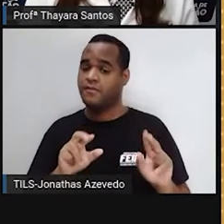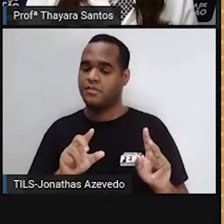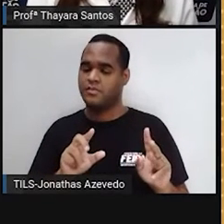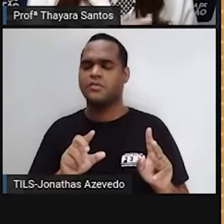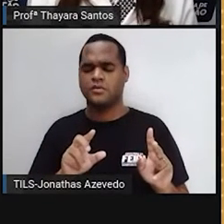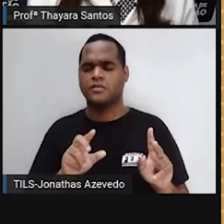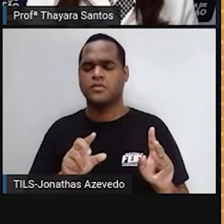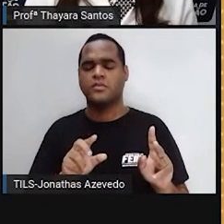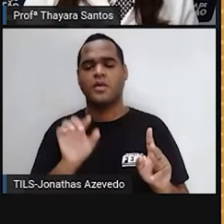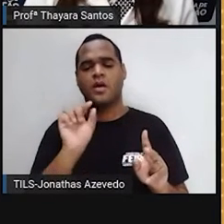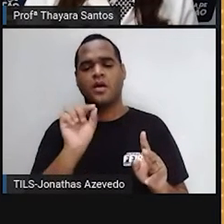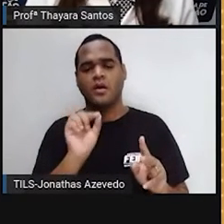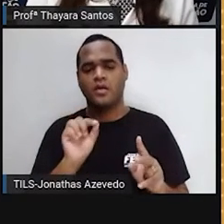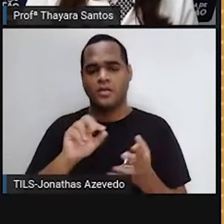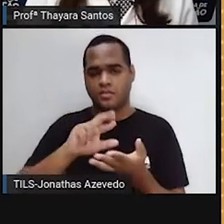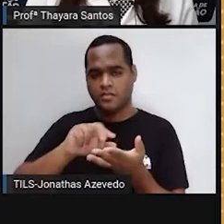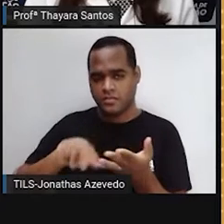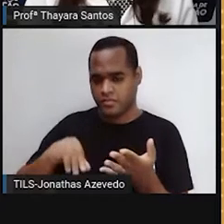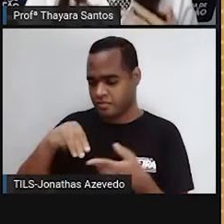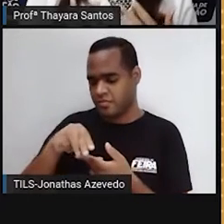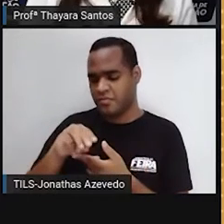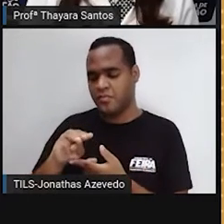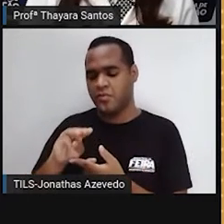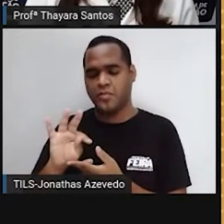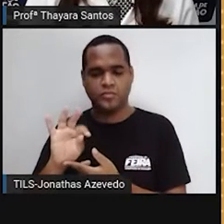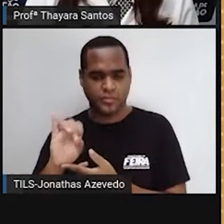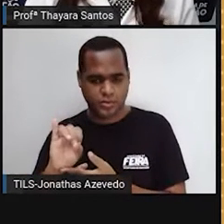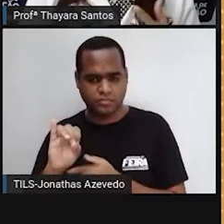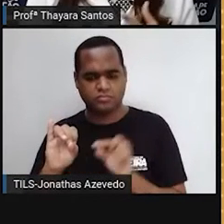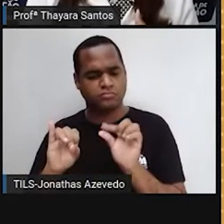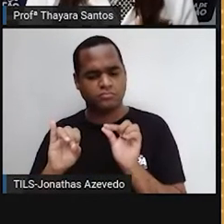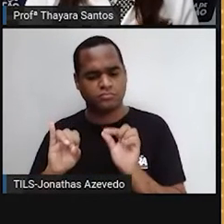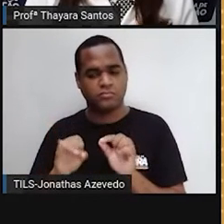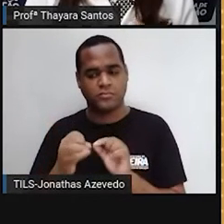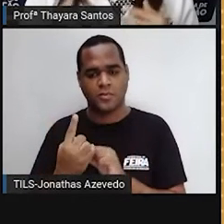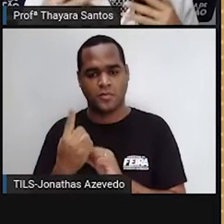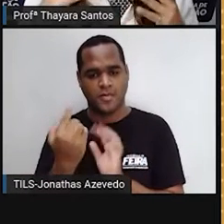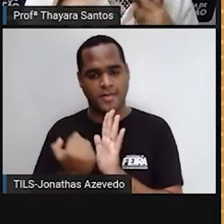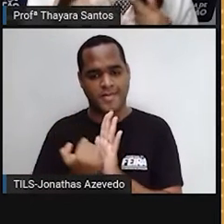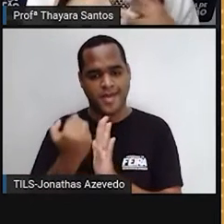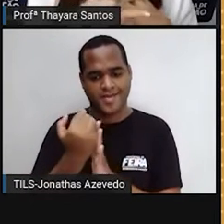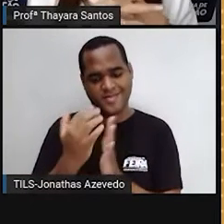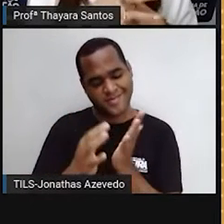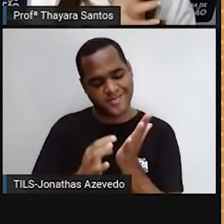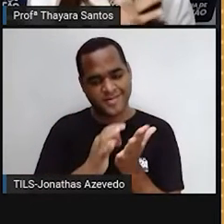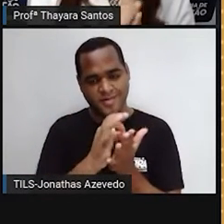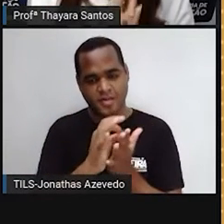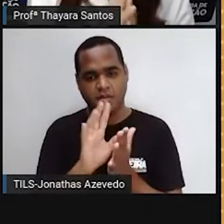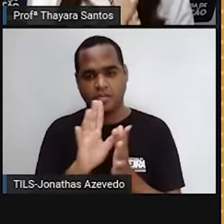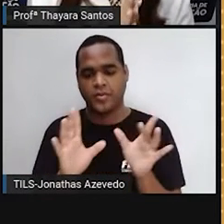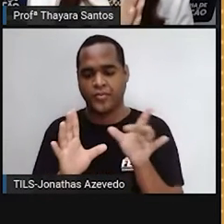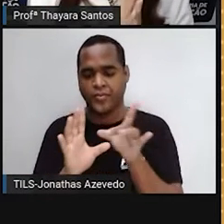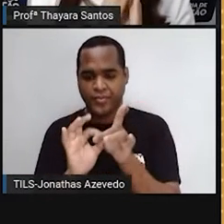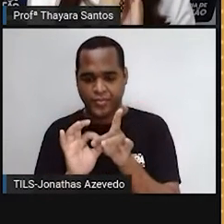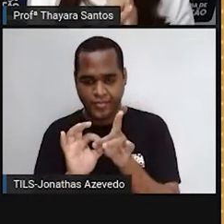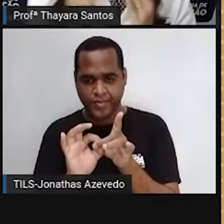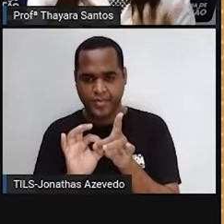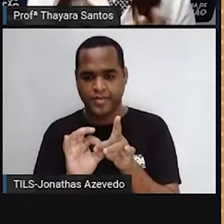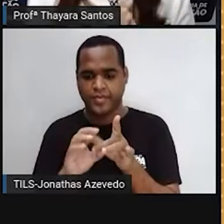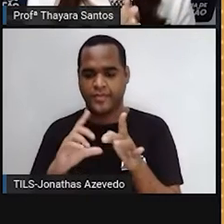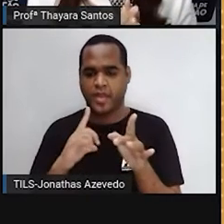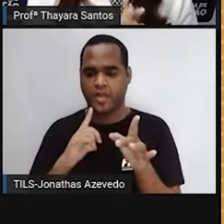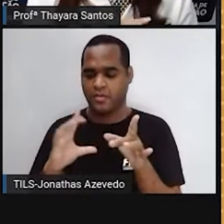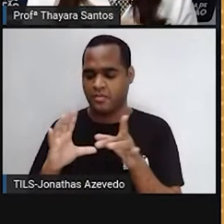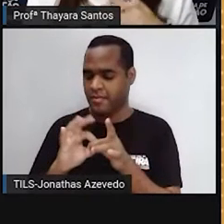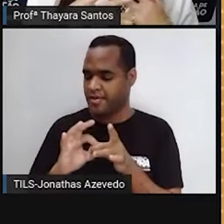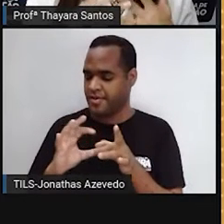Os seres multicelulares, eles são formados por mais de uma célula. Mas essas células, elas não se unem de um ponto a um